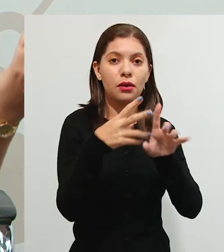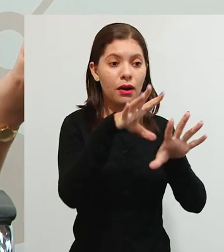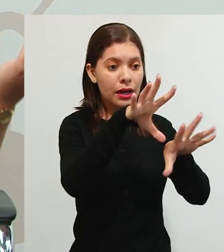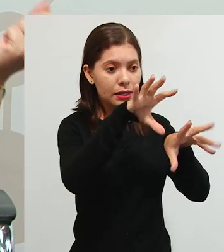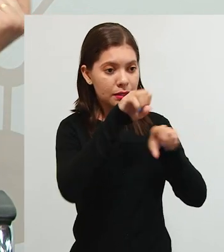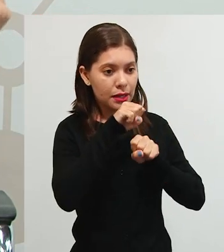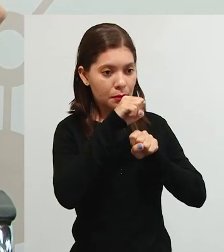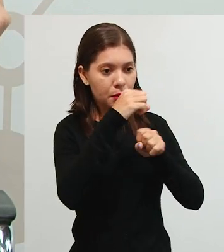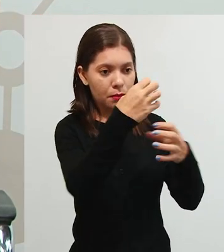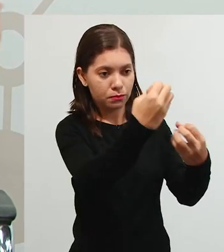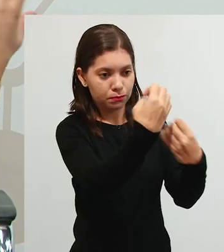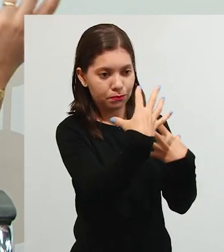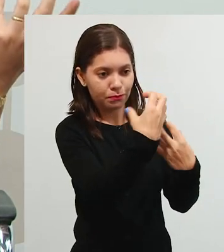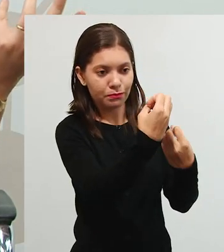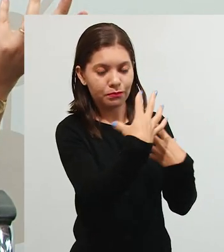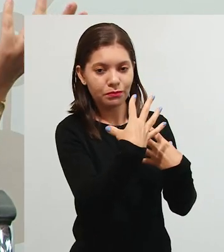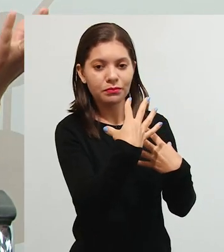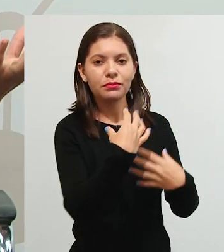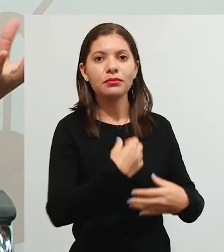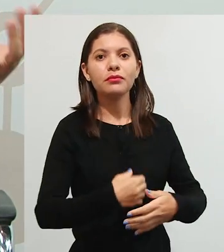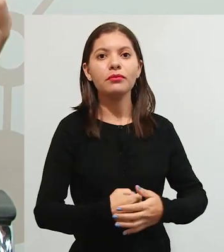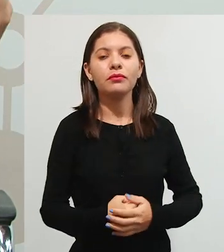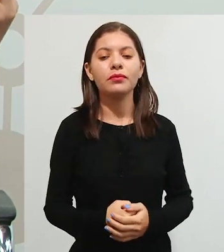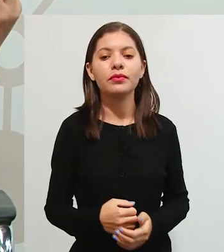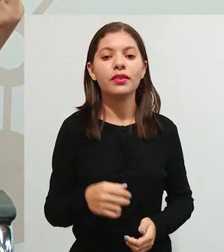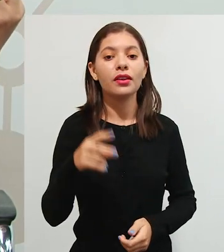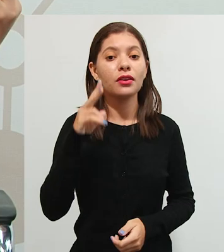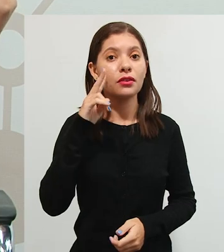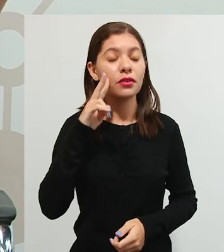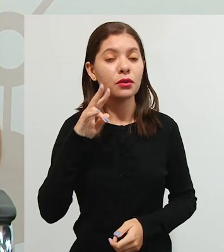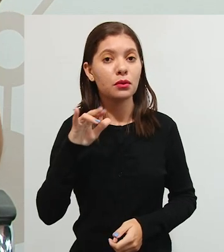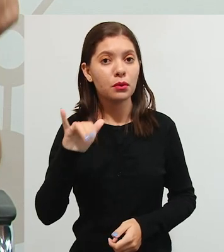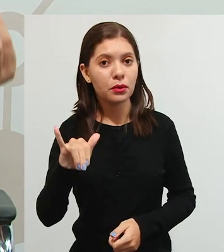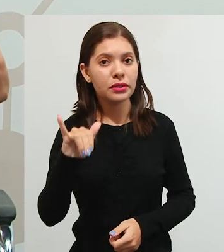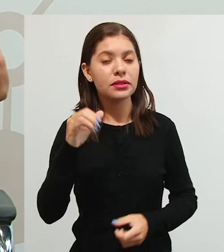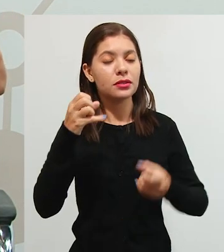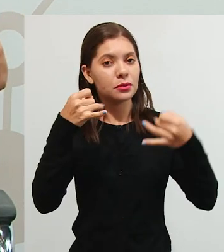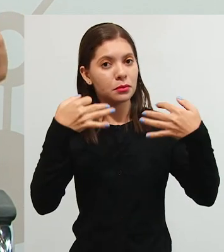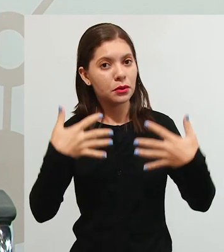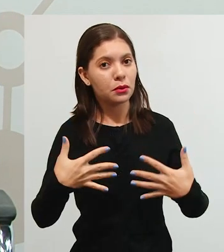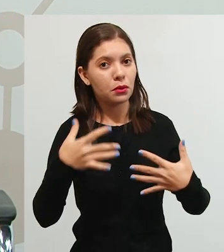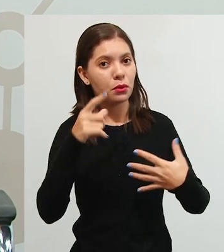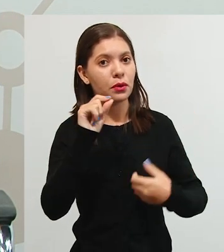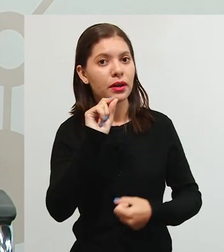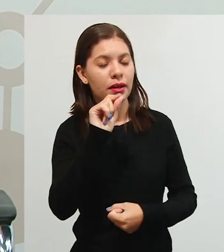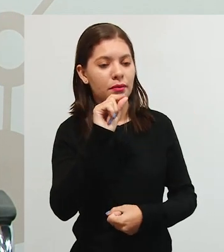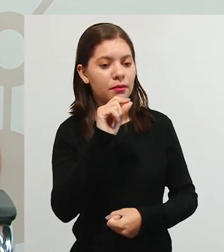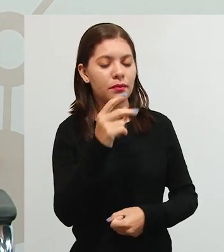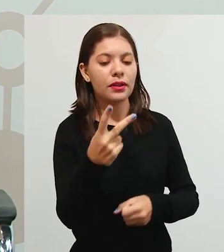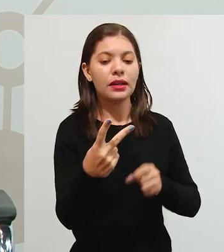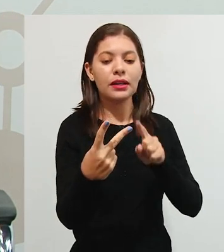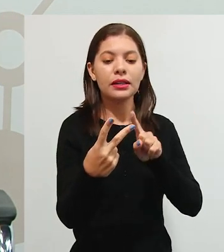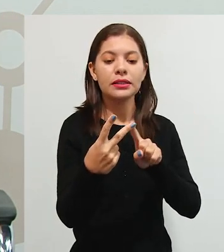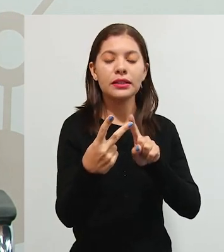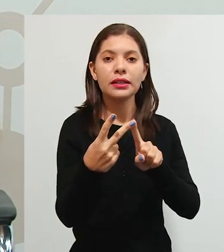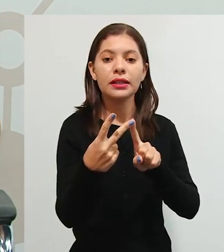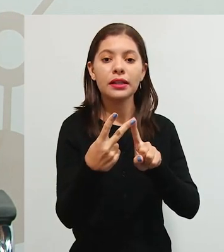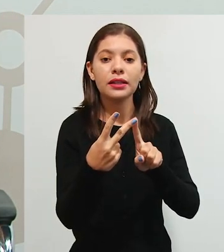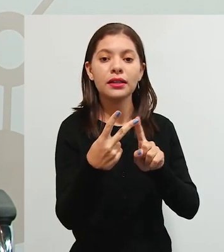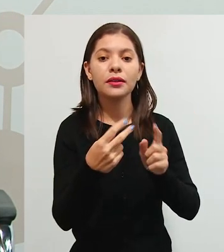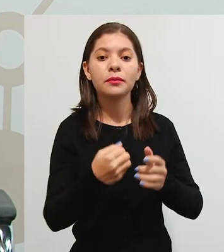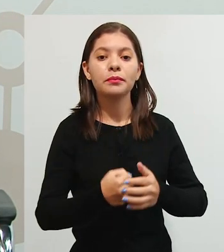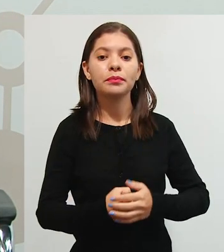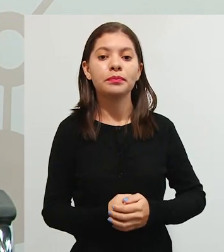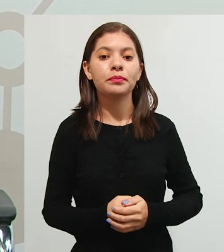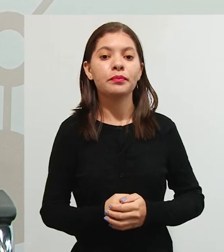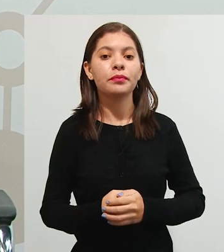vem, como a professora Jace Vigotes diz, que ele já vem pronto, já vem pronto, desculpa, ele vem com